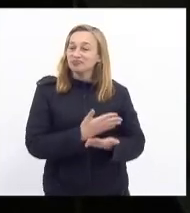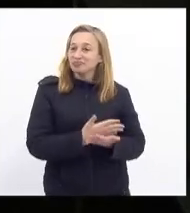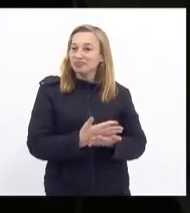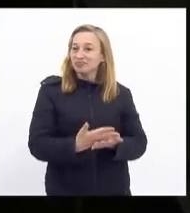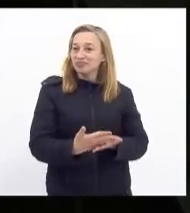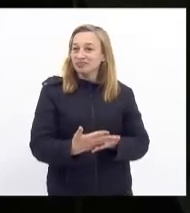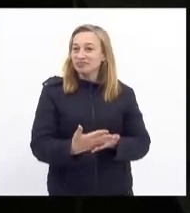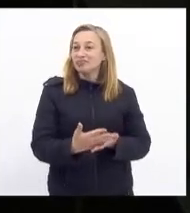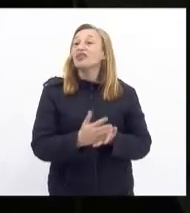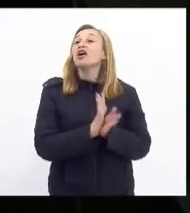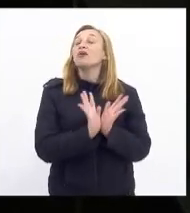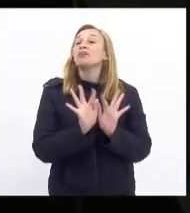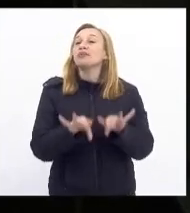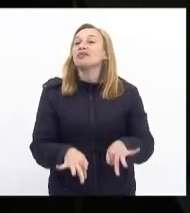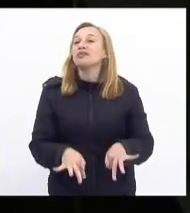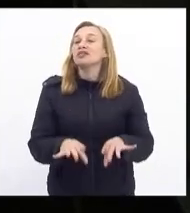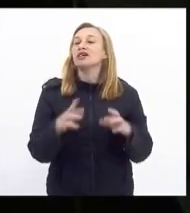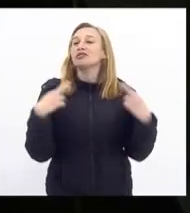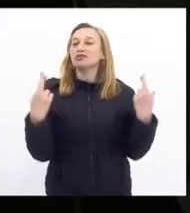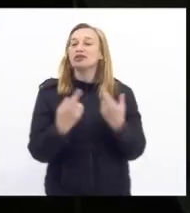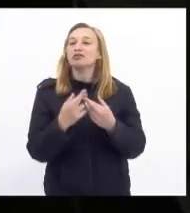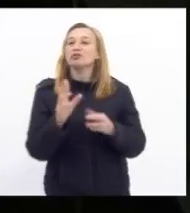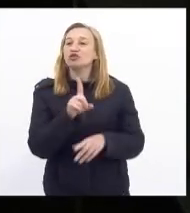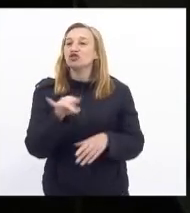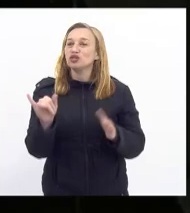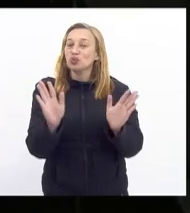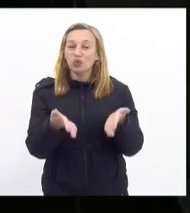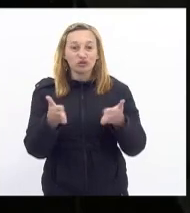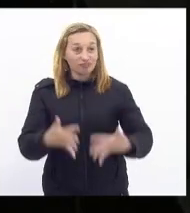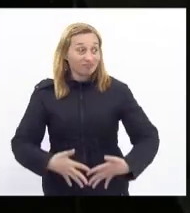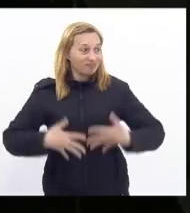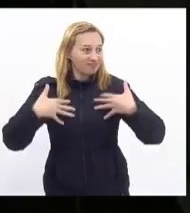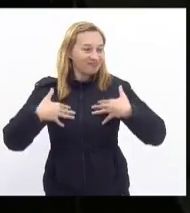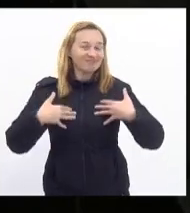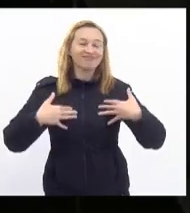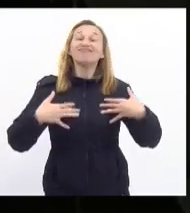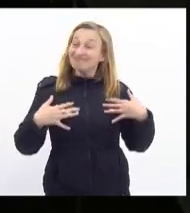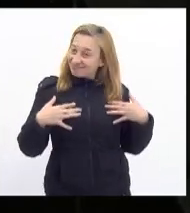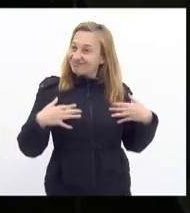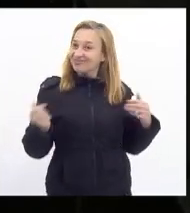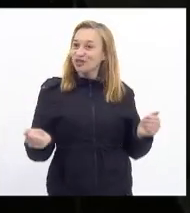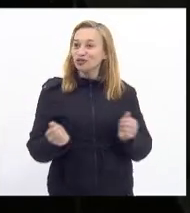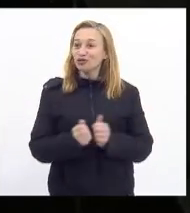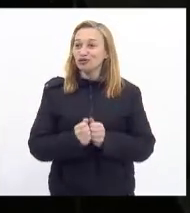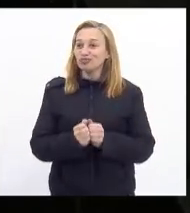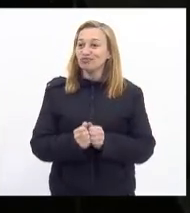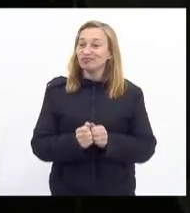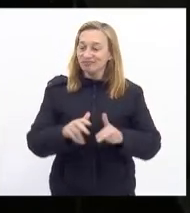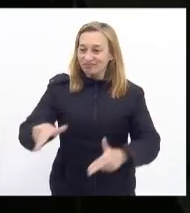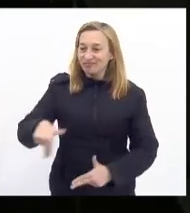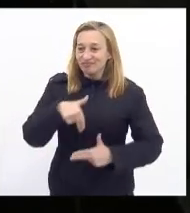do dia de hoje. É um prazer enorme estar aqui na tribuna